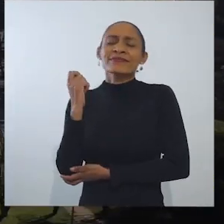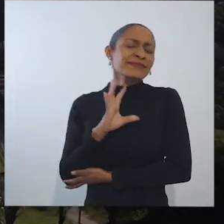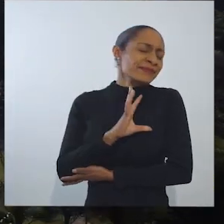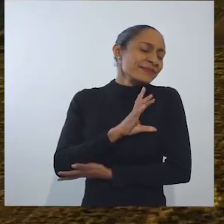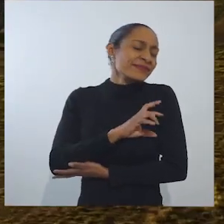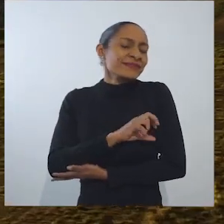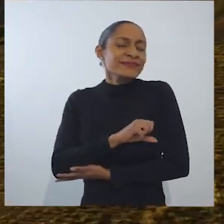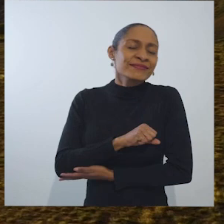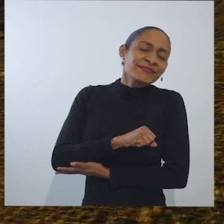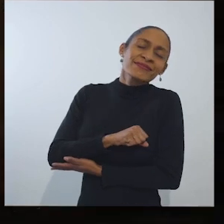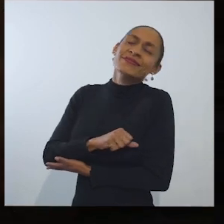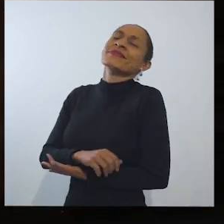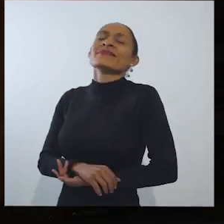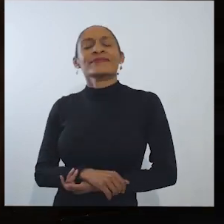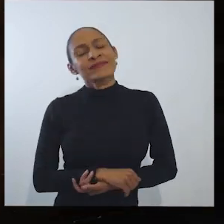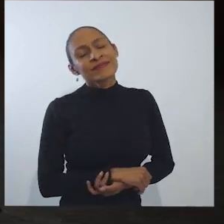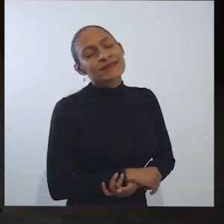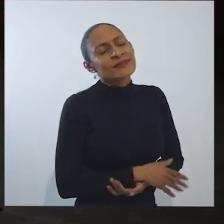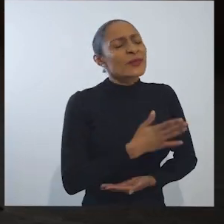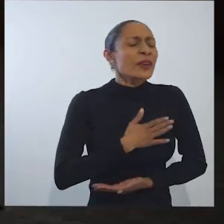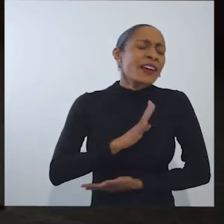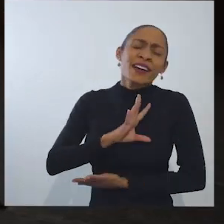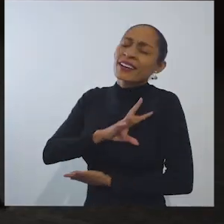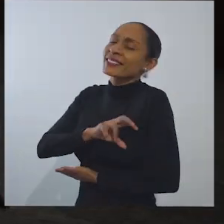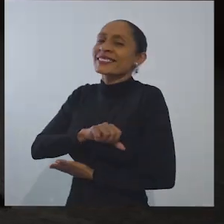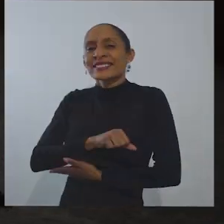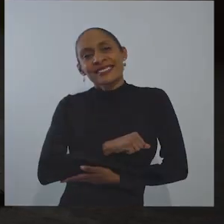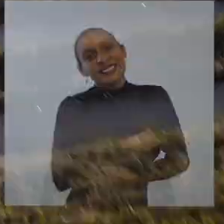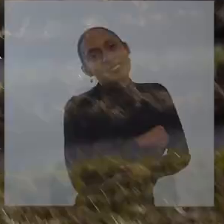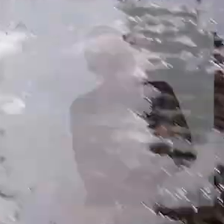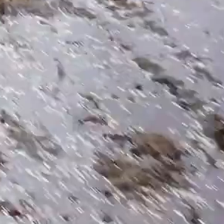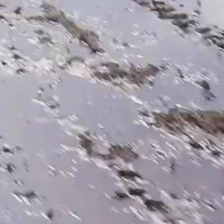amor Meu amor amor